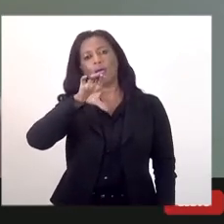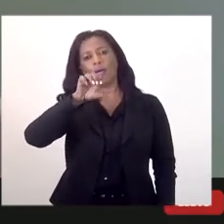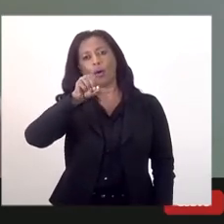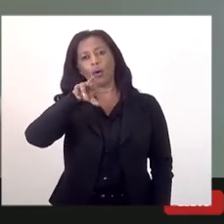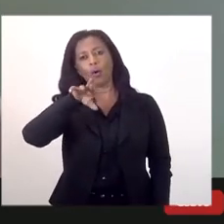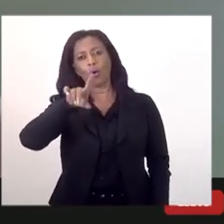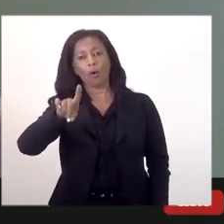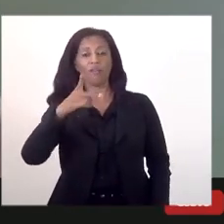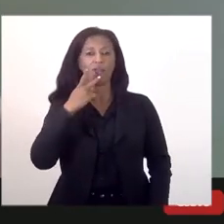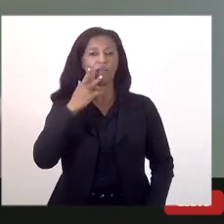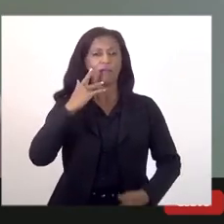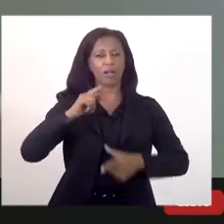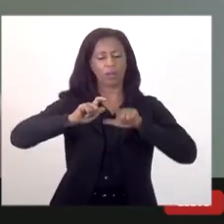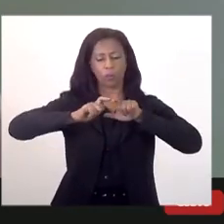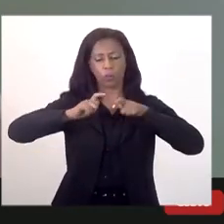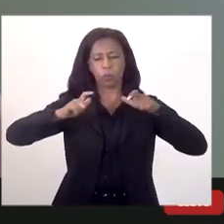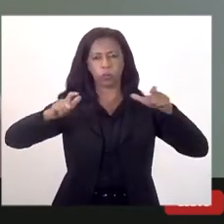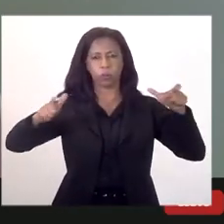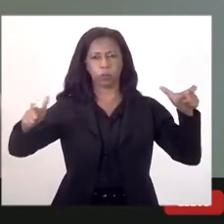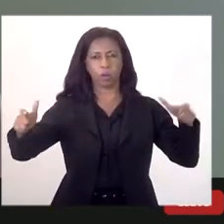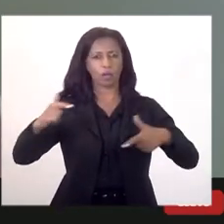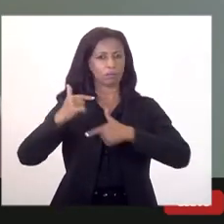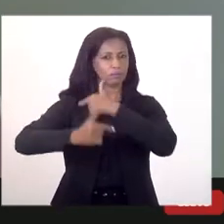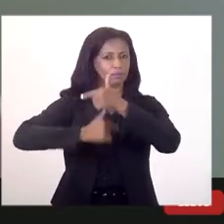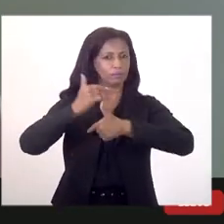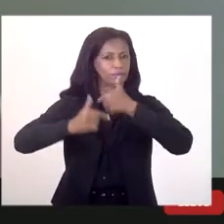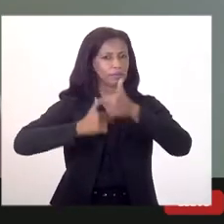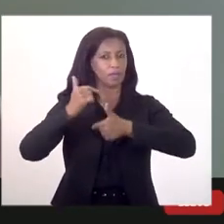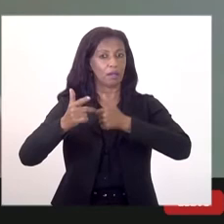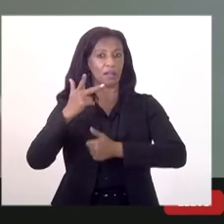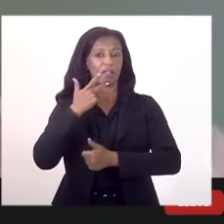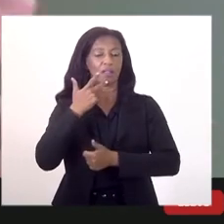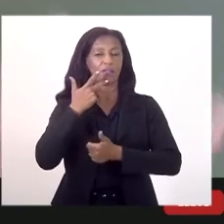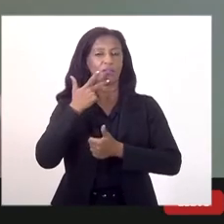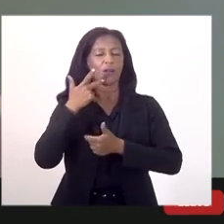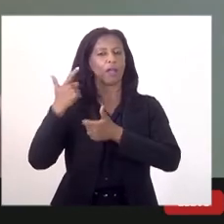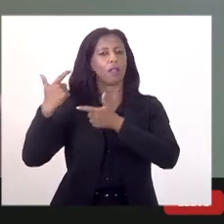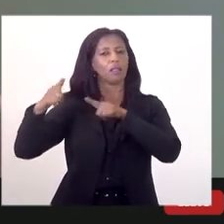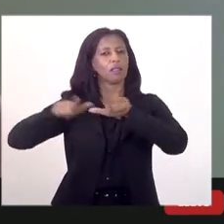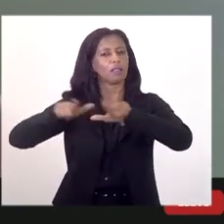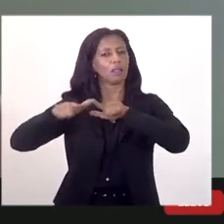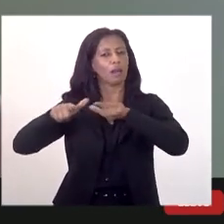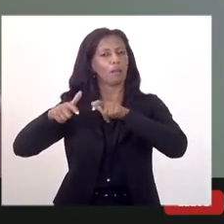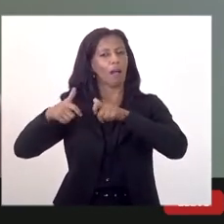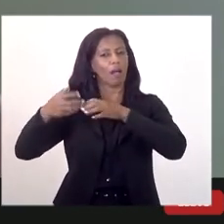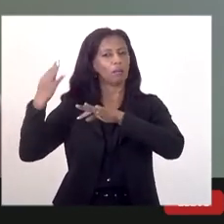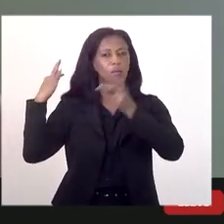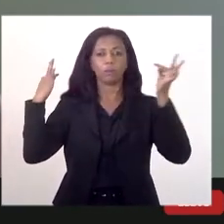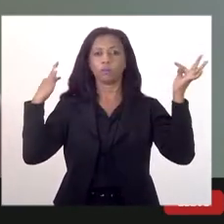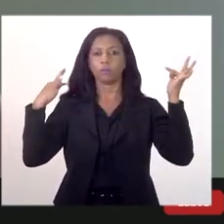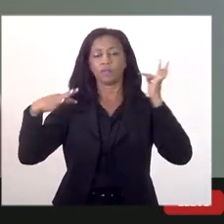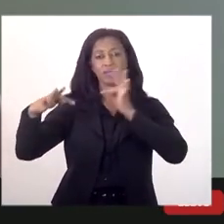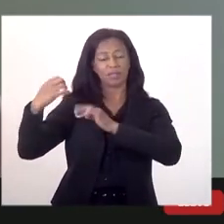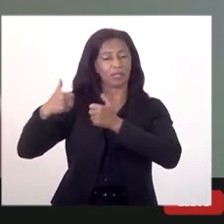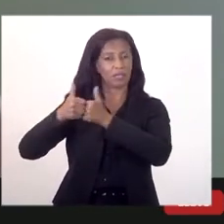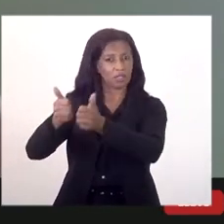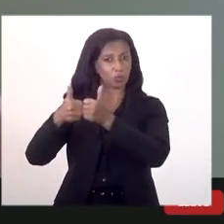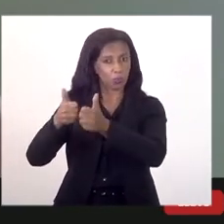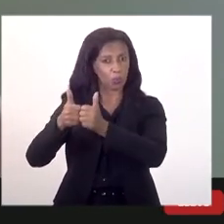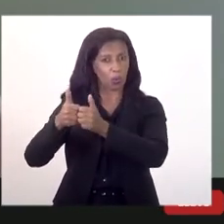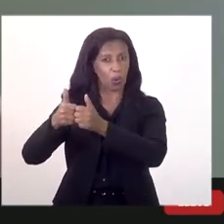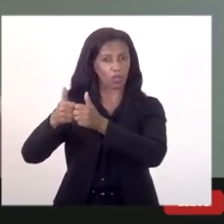da empregabilidade no Brasil, e o setor de carga, o transporte de carga, é o quarto que mais tem empregado no Brasil